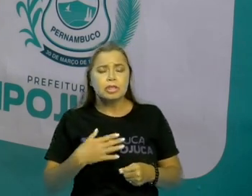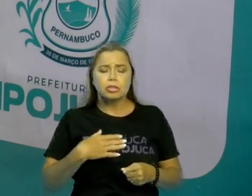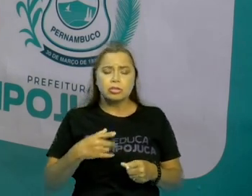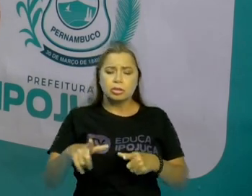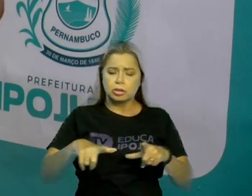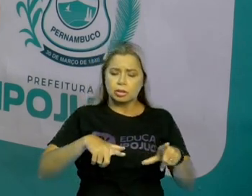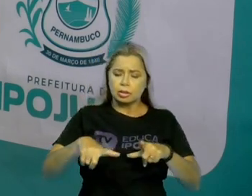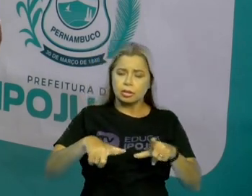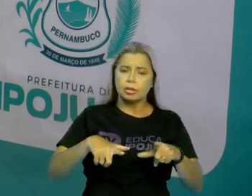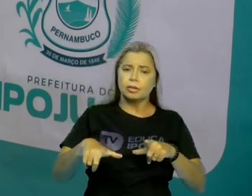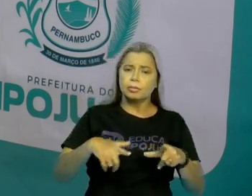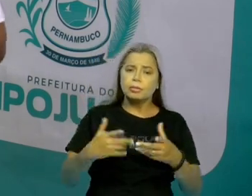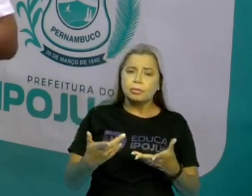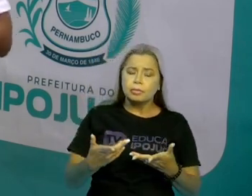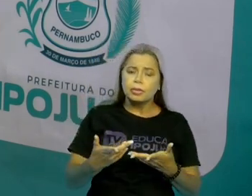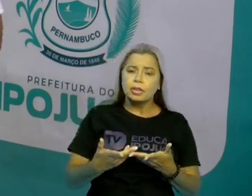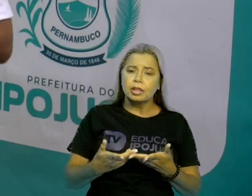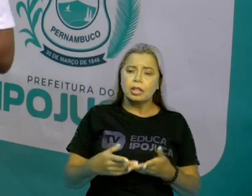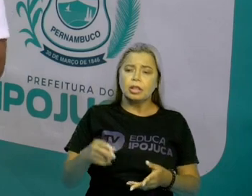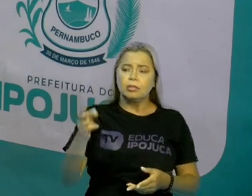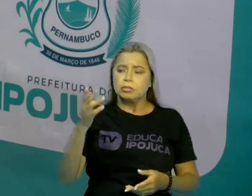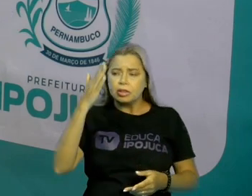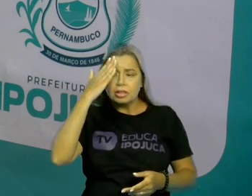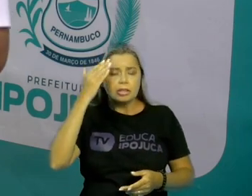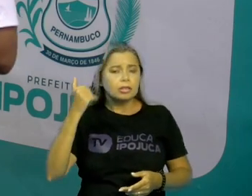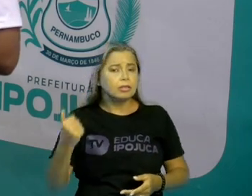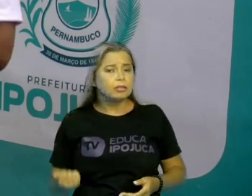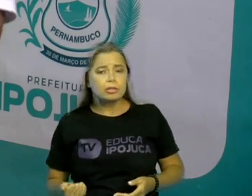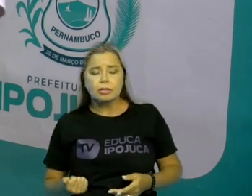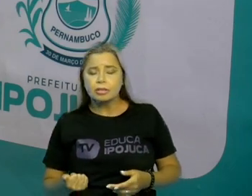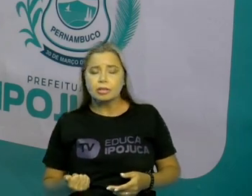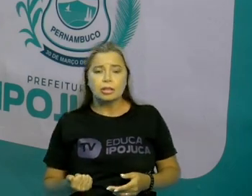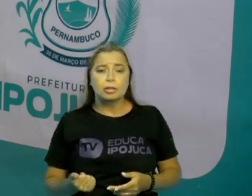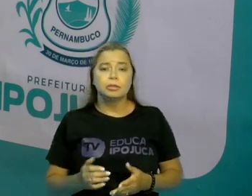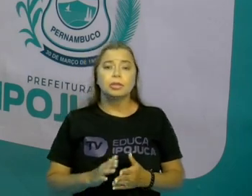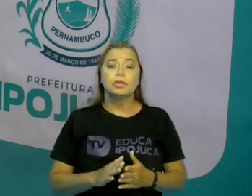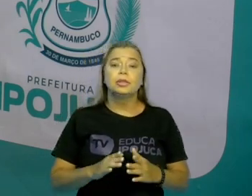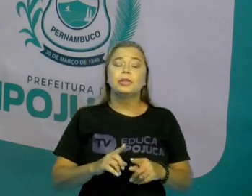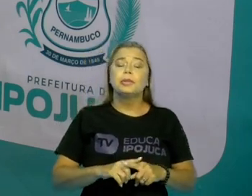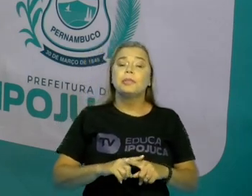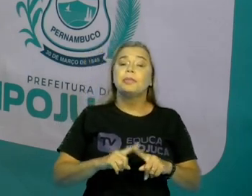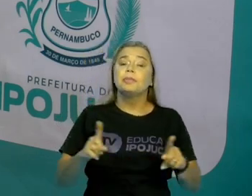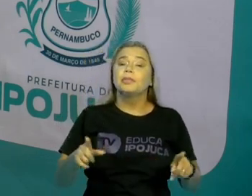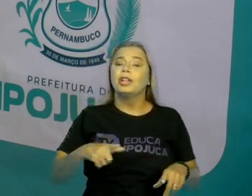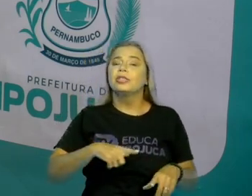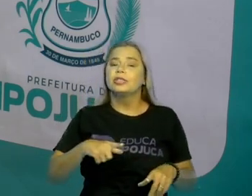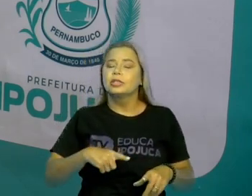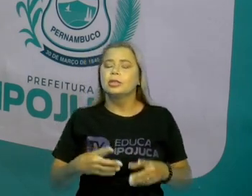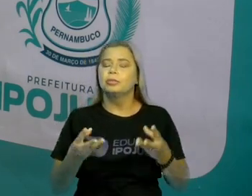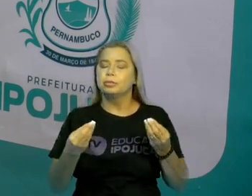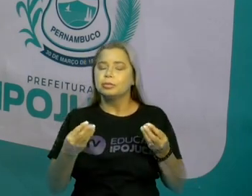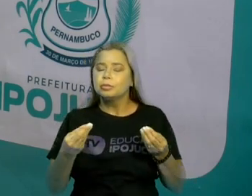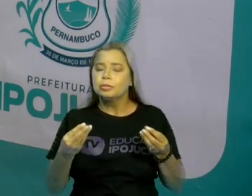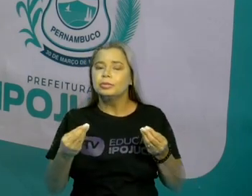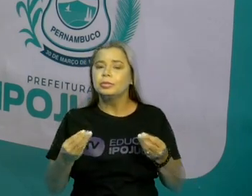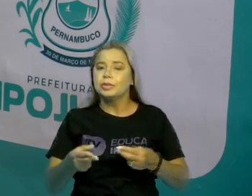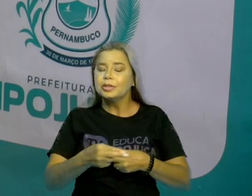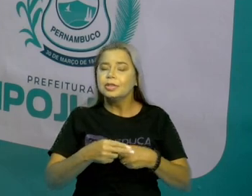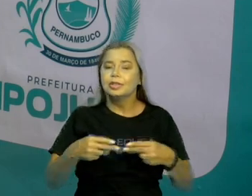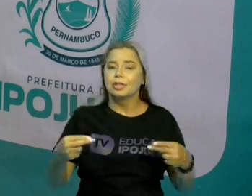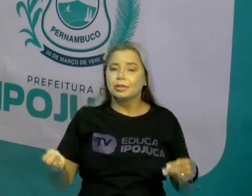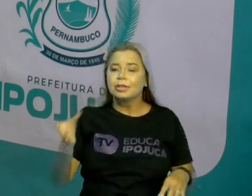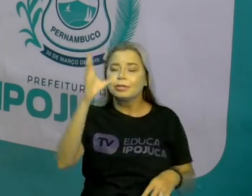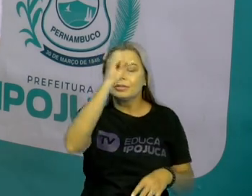realmente é esse conteúdo que a gente está trabalhando. Mas vamos lá, porque é muita coisa para a gente trabalhar e visualizar e a gente vai nessa